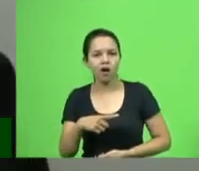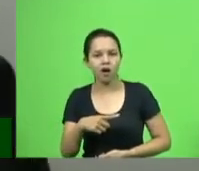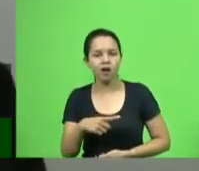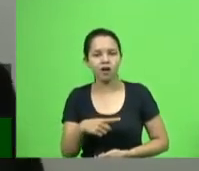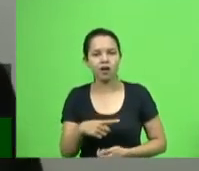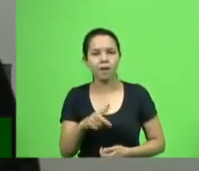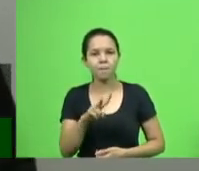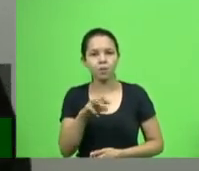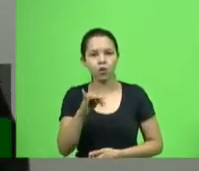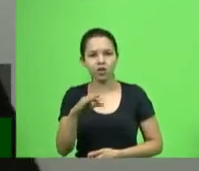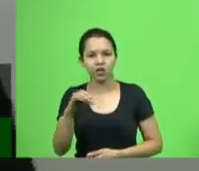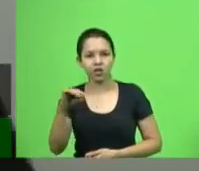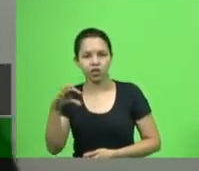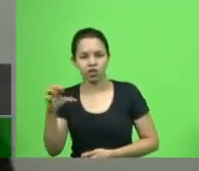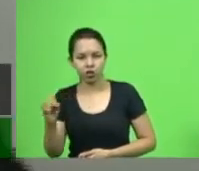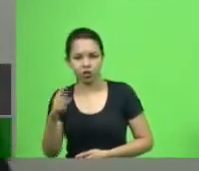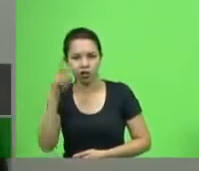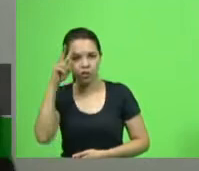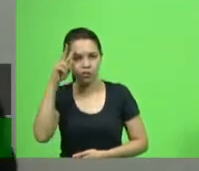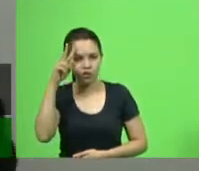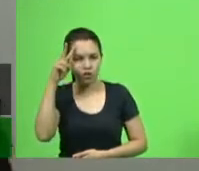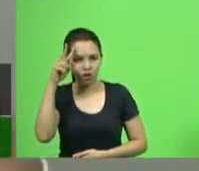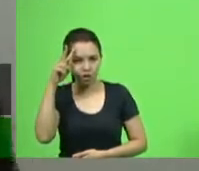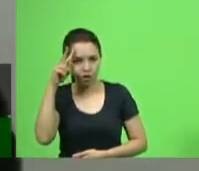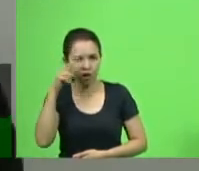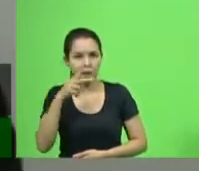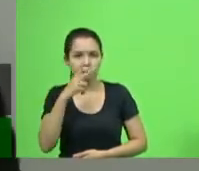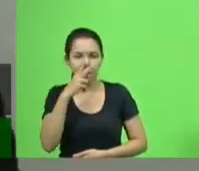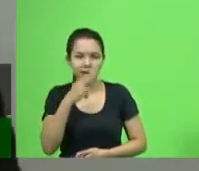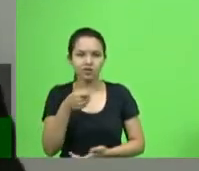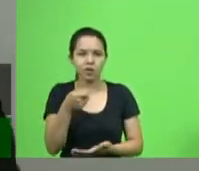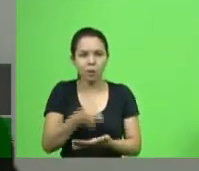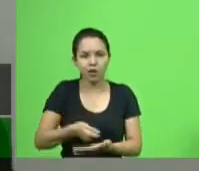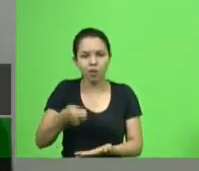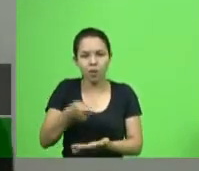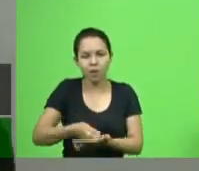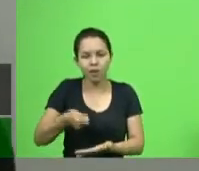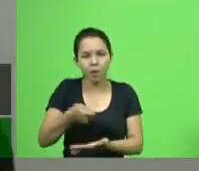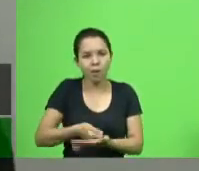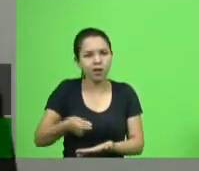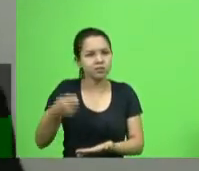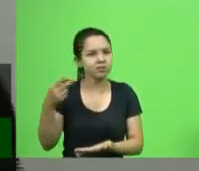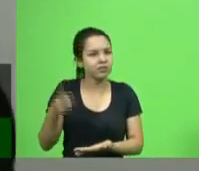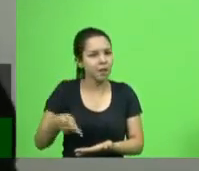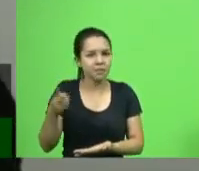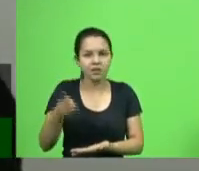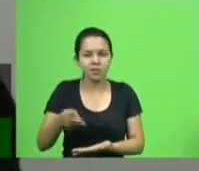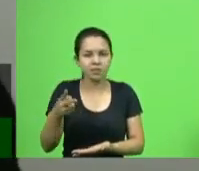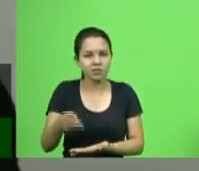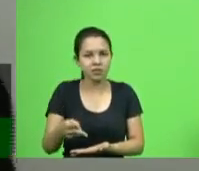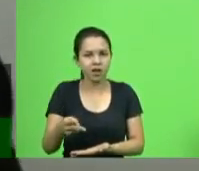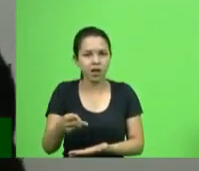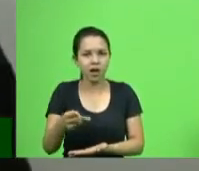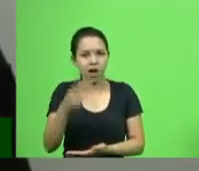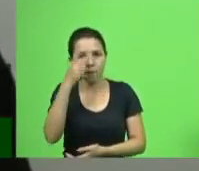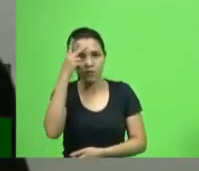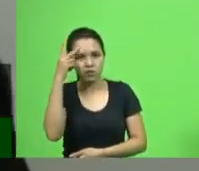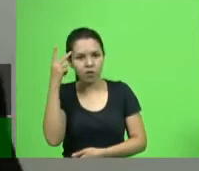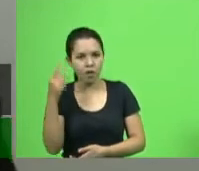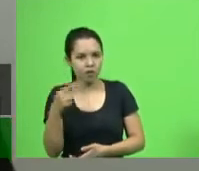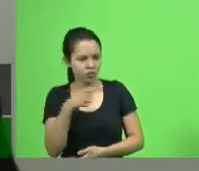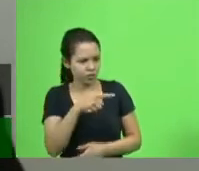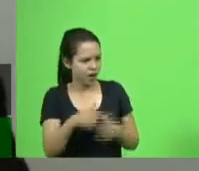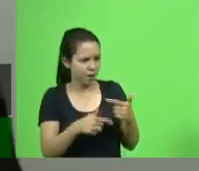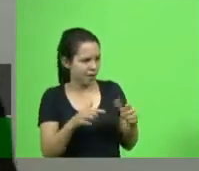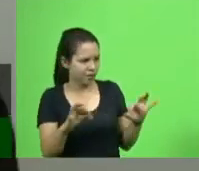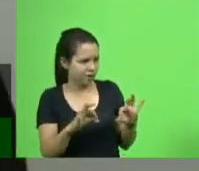de Dom Quixote, que a gente sempre está cobrando e está pedindo, e de repente as pessoas falam assim, Poxa, você não faz o teu trabalho? Eu falo, poxa vida, eu